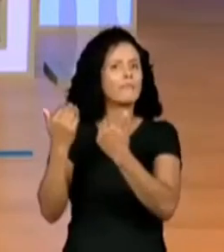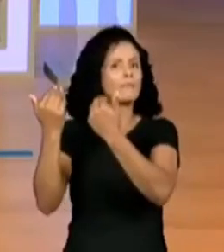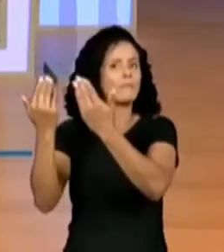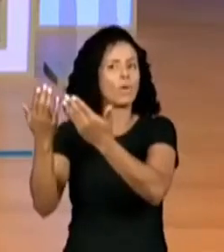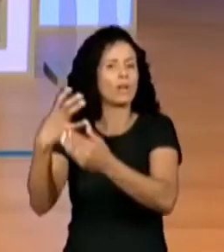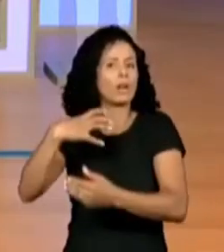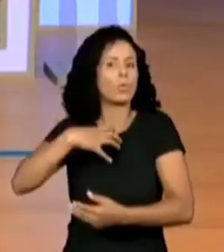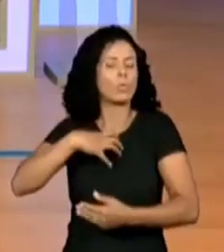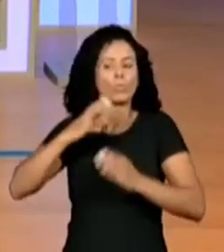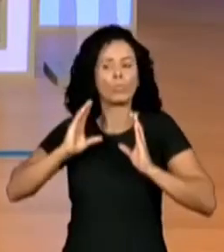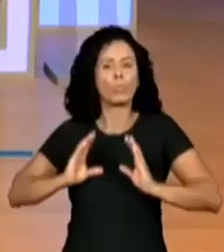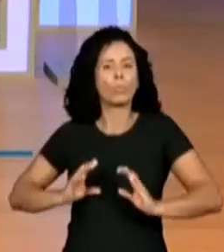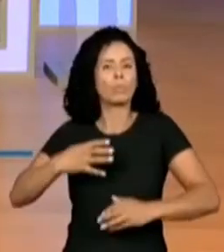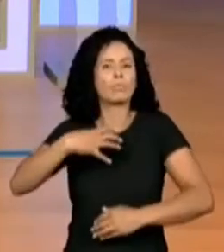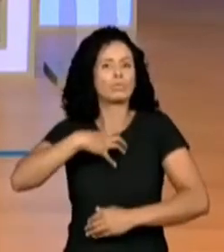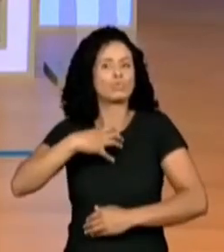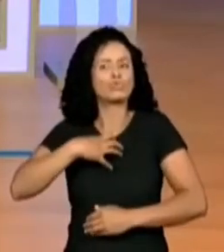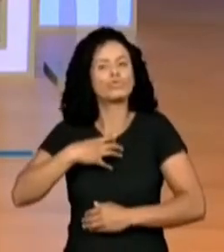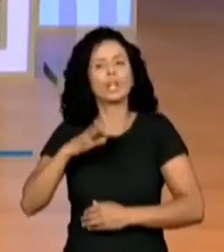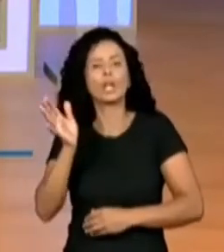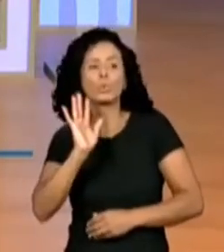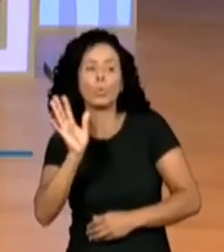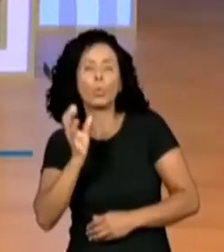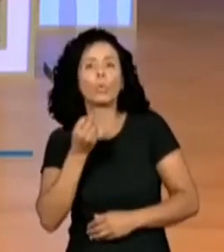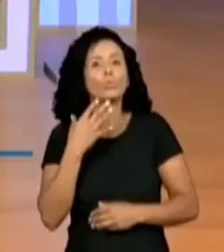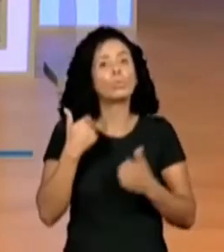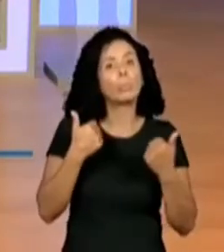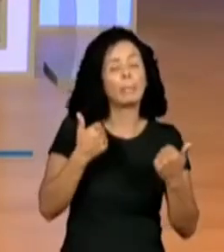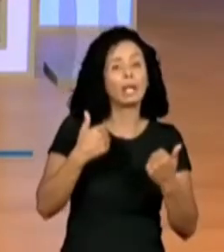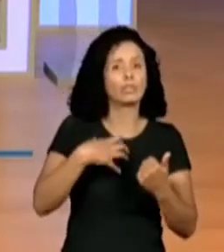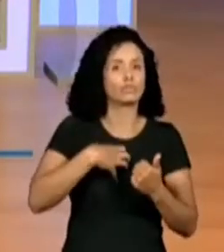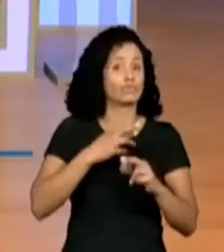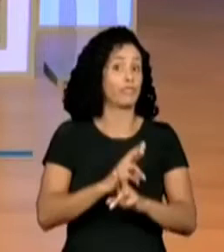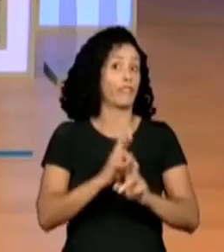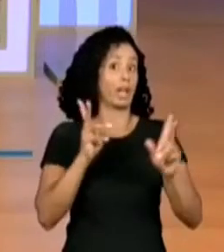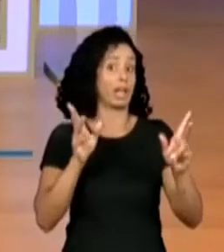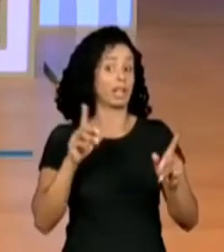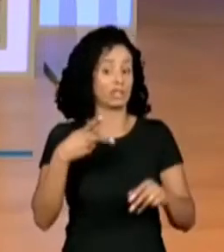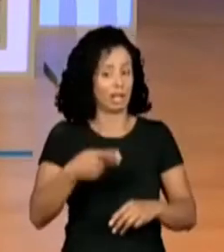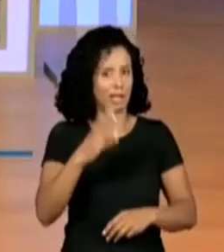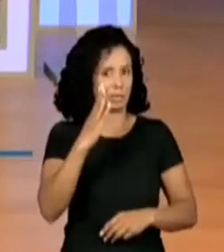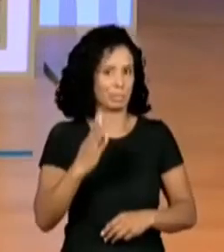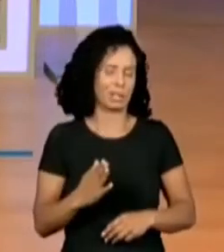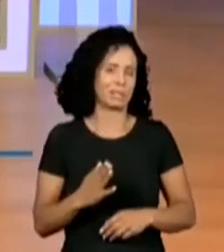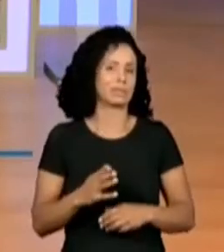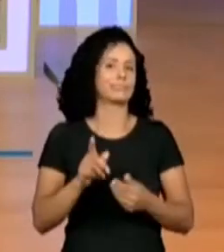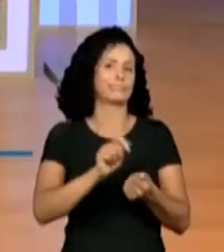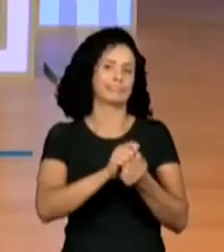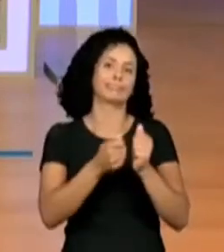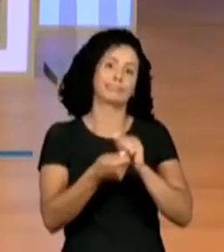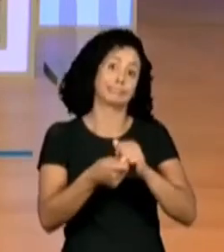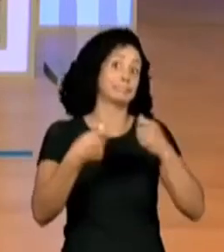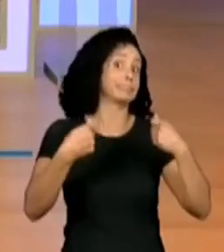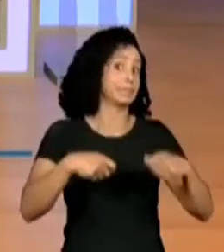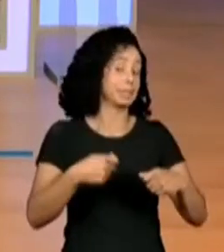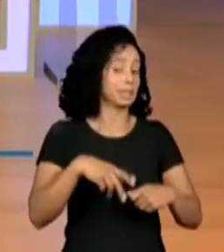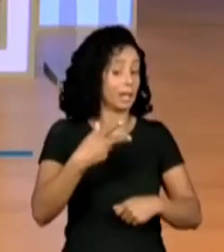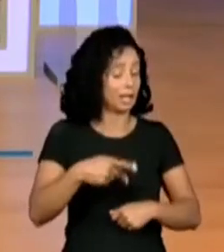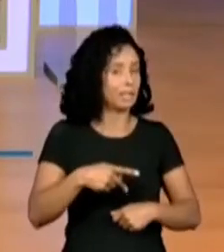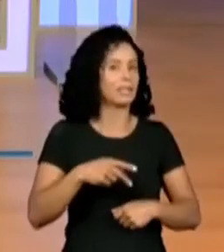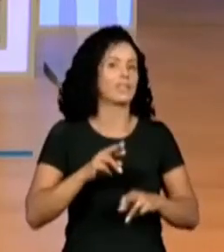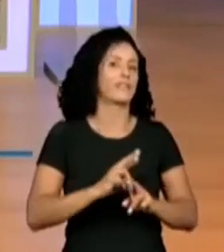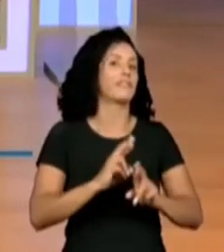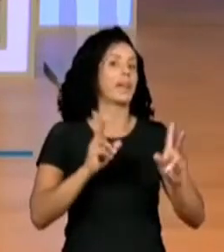os professores, eles se cumprimentam, eles se apresentam, para a gente poder adaptar a nossa realidade. Nós temos uma realidade diferente.